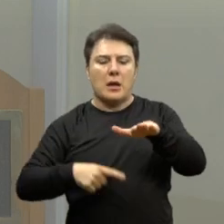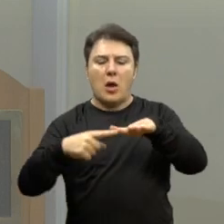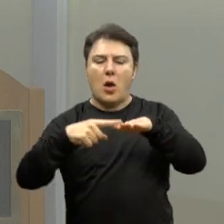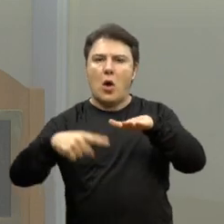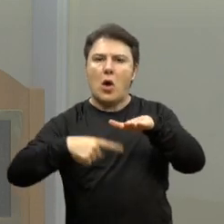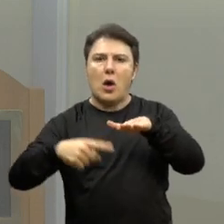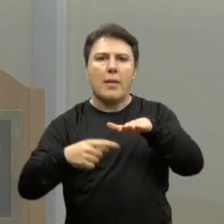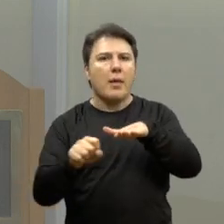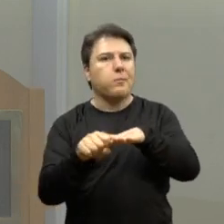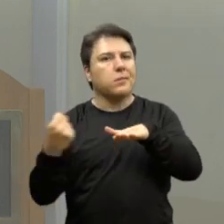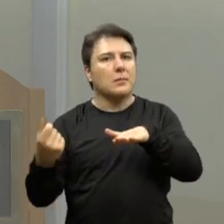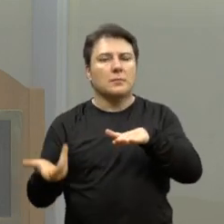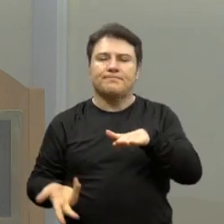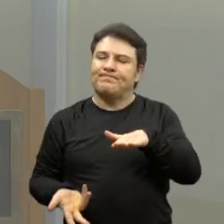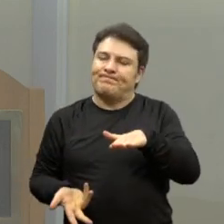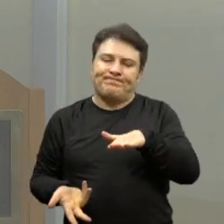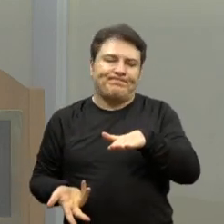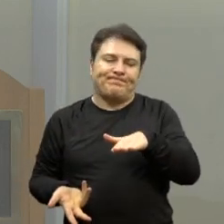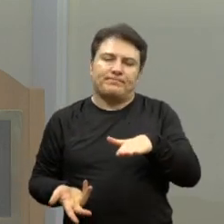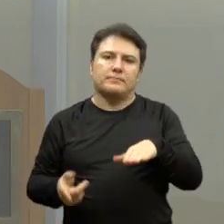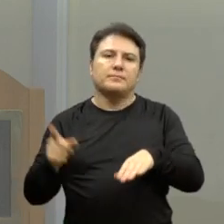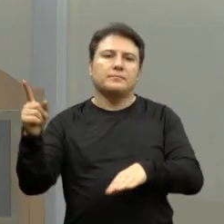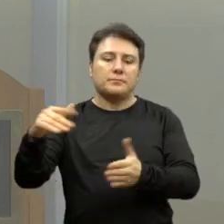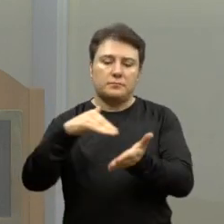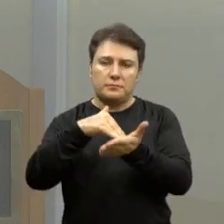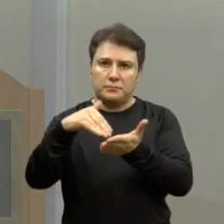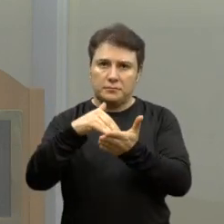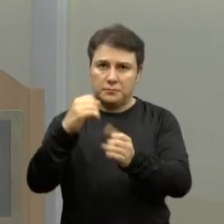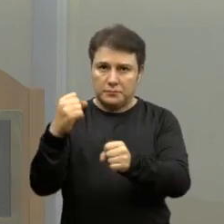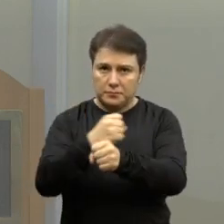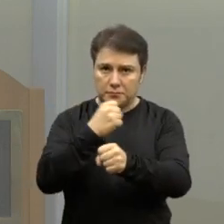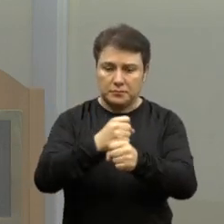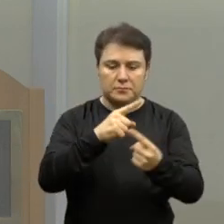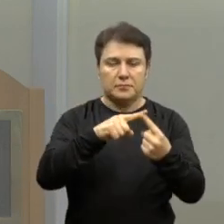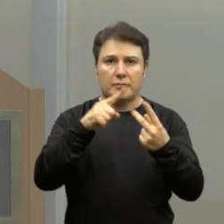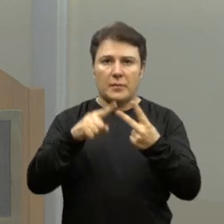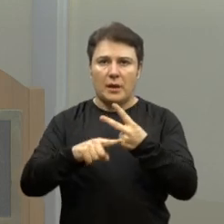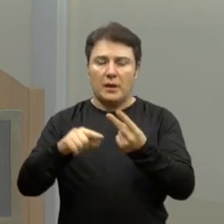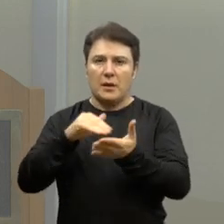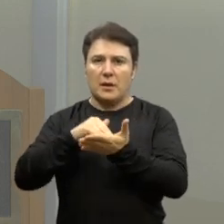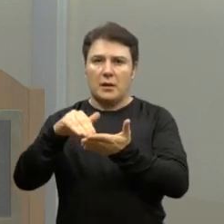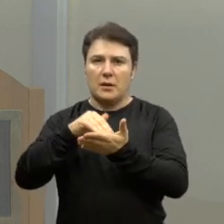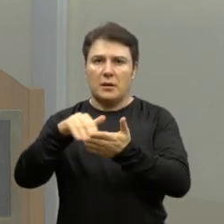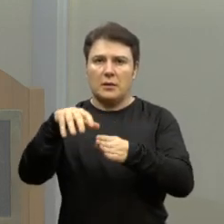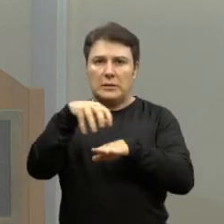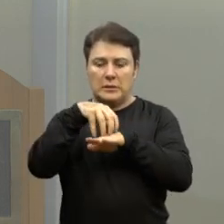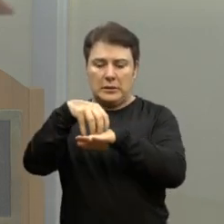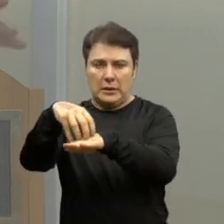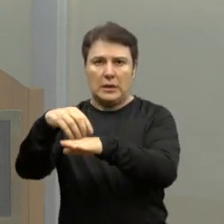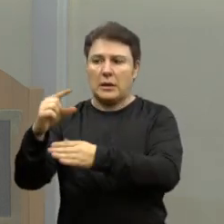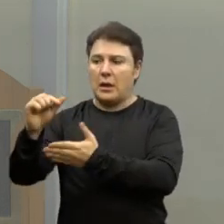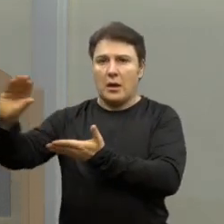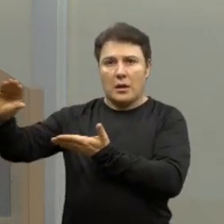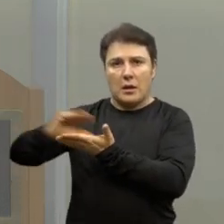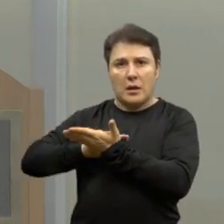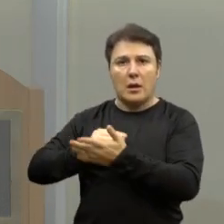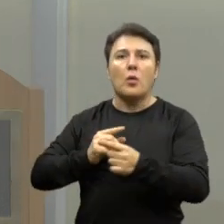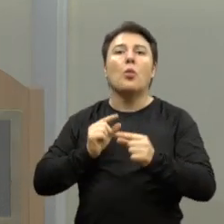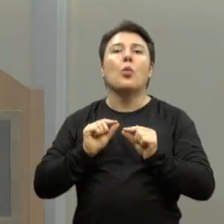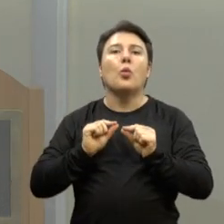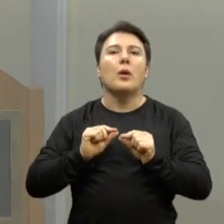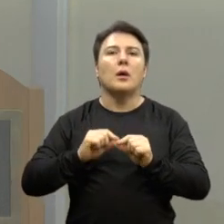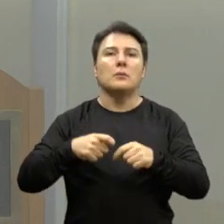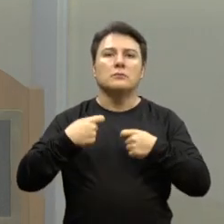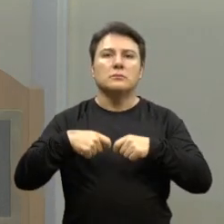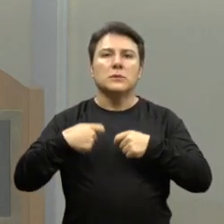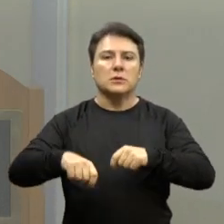quebra. Então, a secretaria de obras, a secretaria de trânsito, tem que mandar um crédito para essa casa aqui, para refazer a cidade toda,